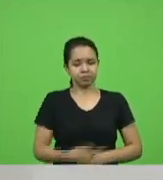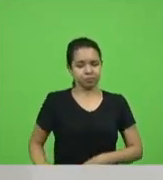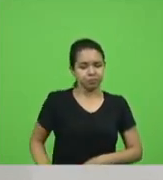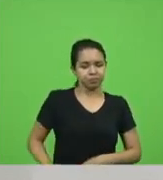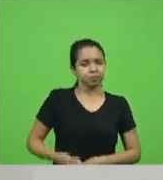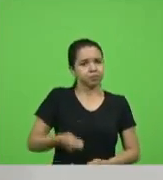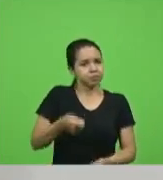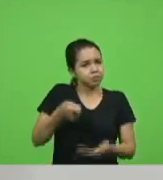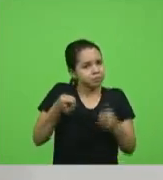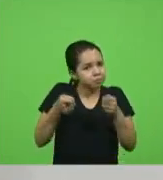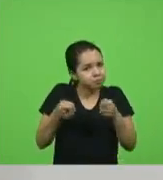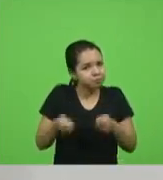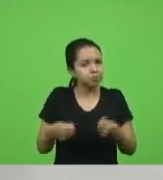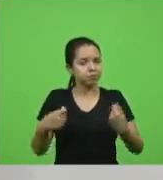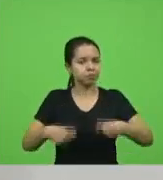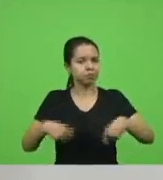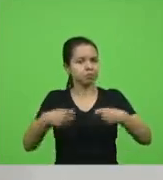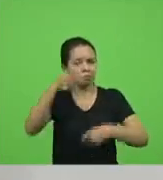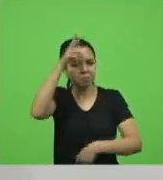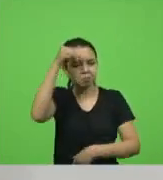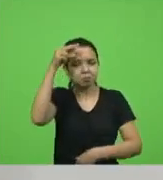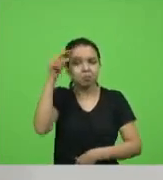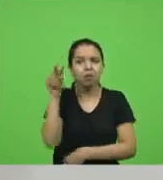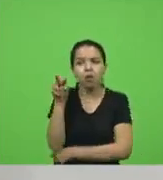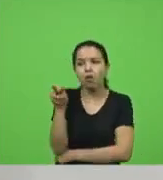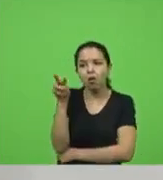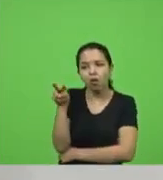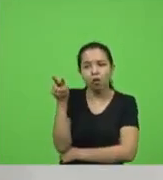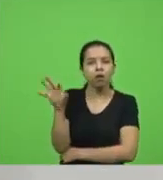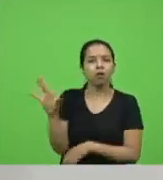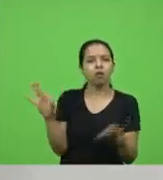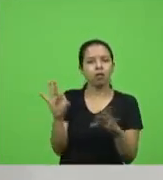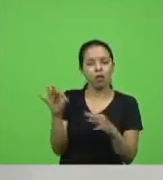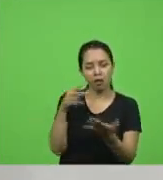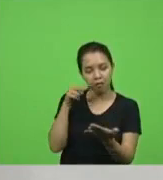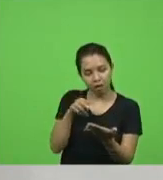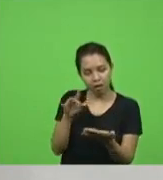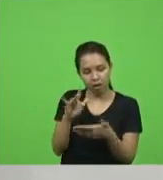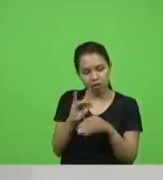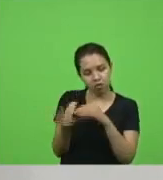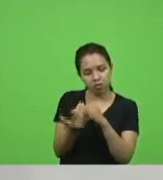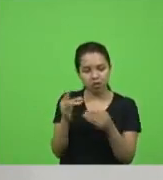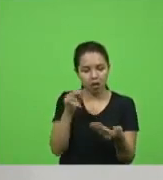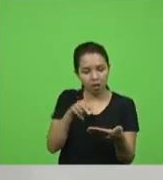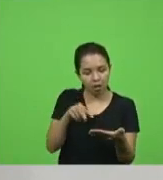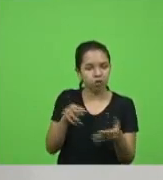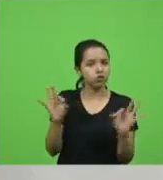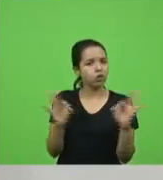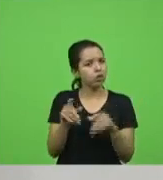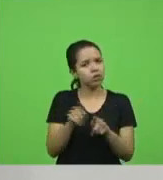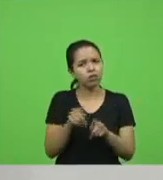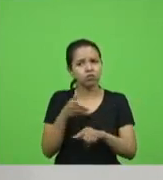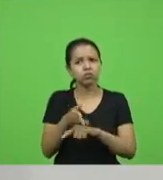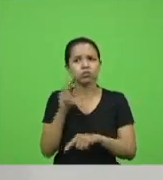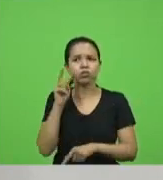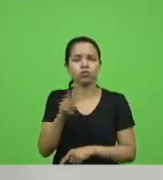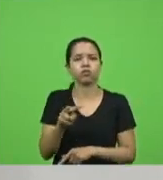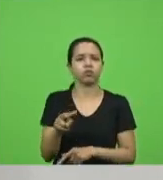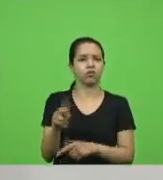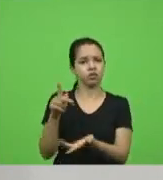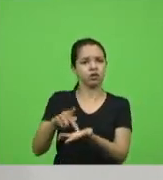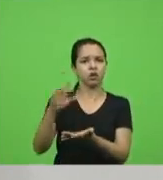prefeitos não fiquem olhando só para a rede social e sim para a realidade que está o sistema de saúde público também